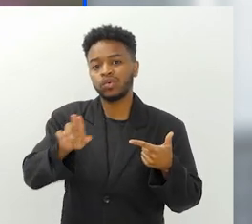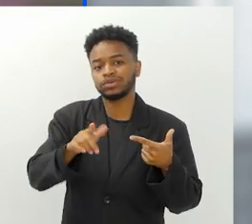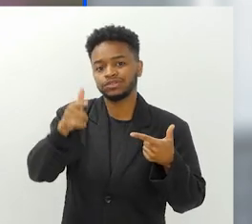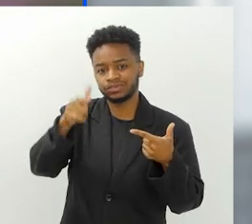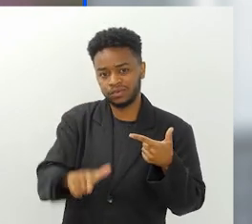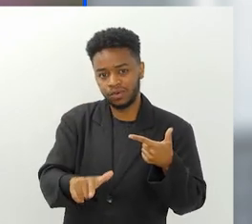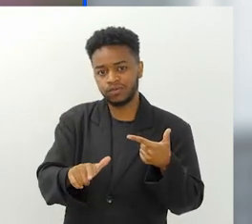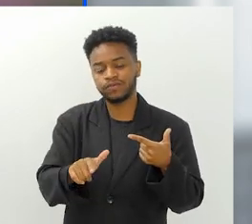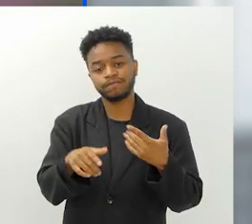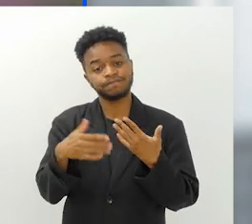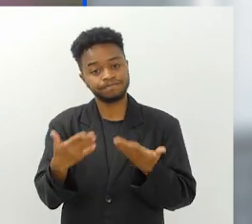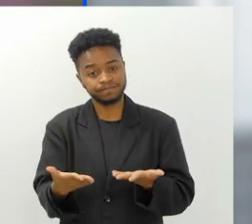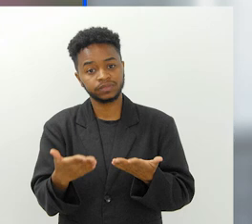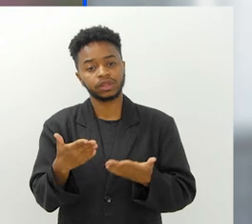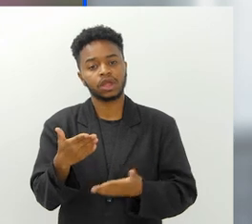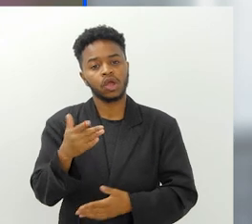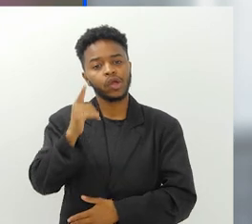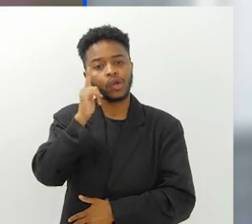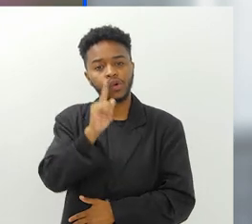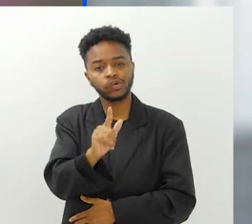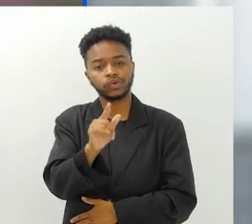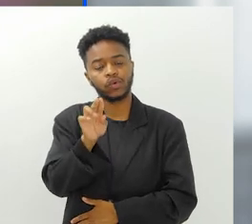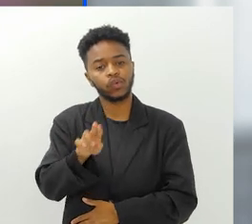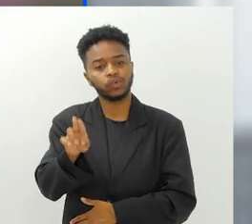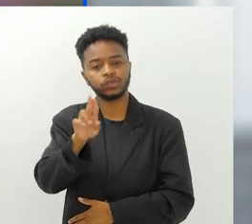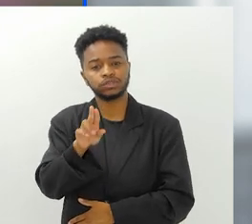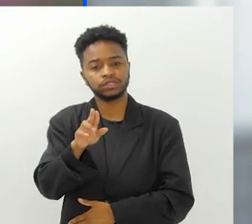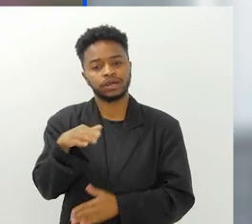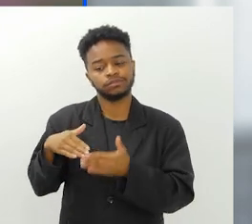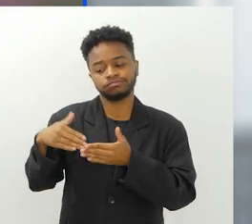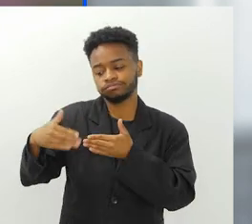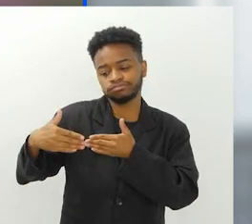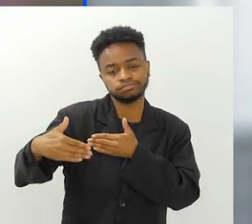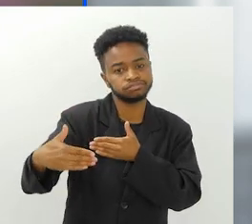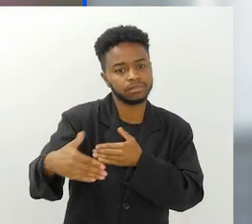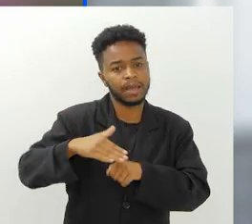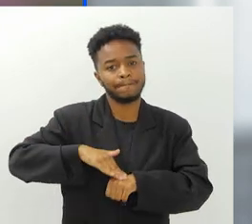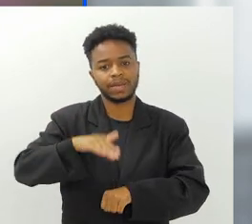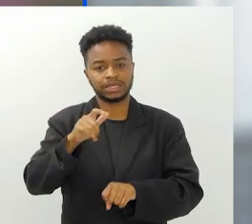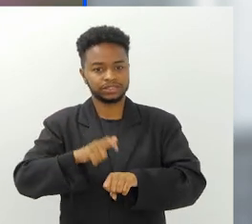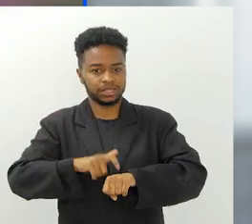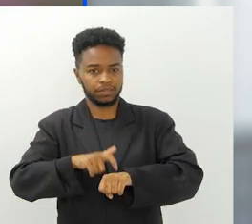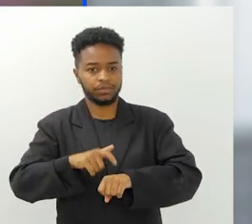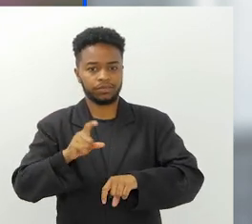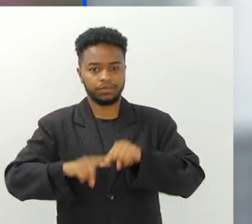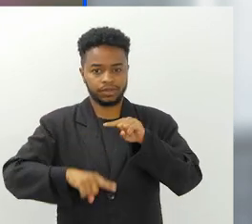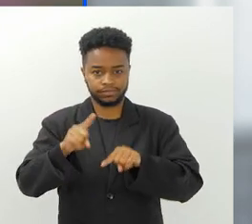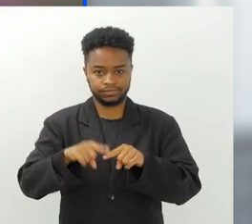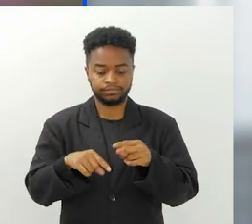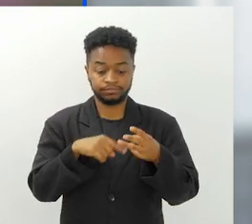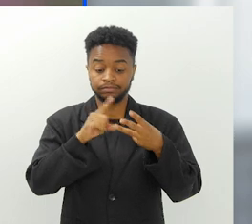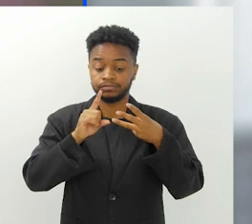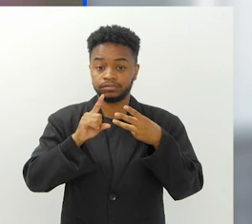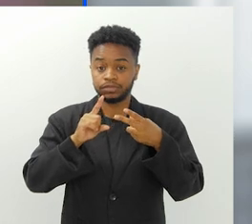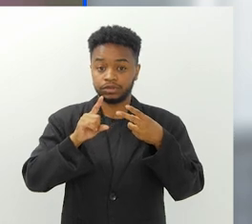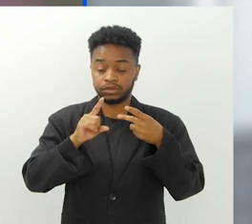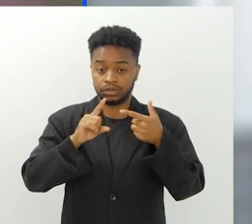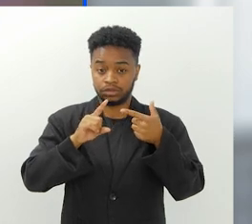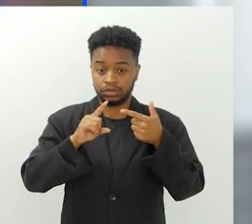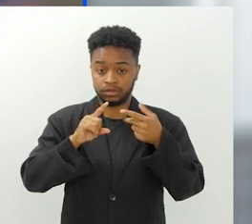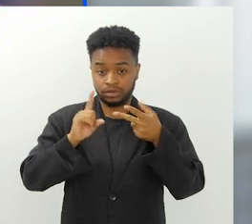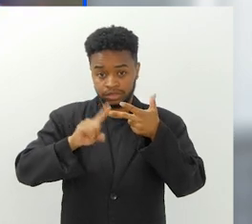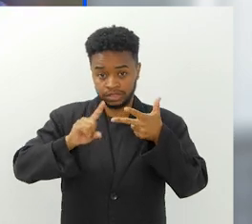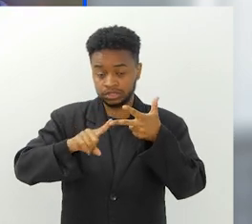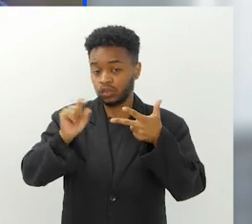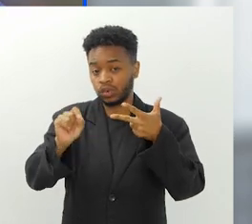reutilização para que você tenha um uso mais longevo desse material. E